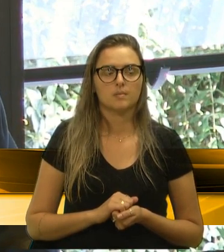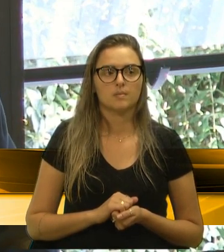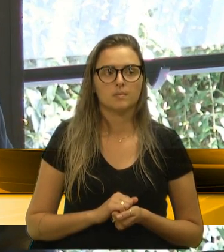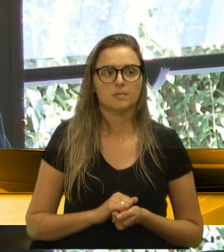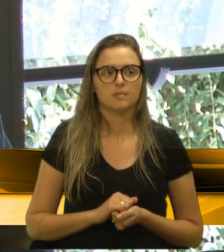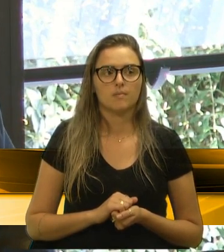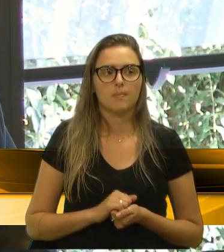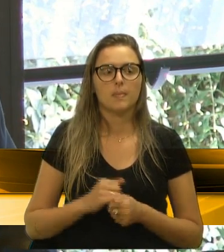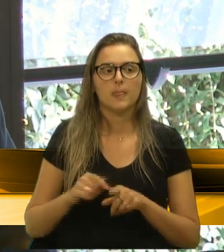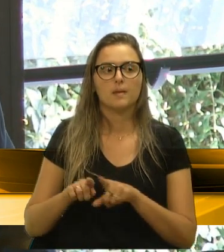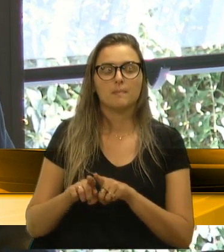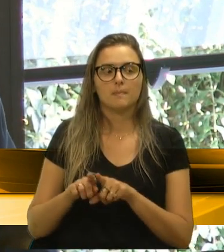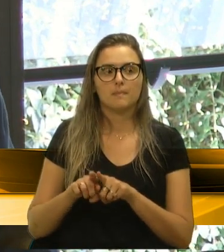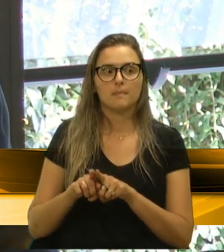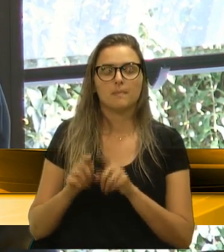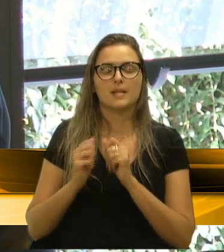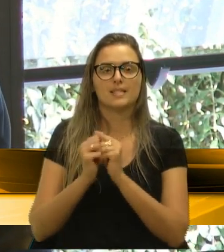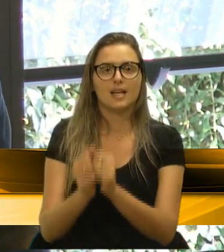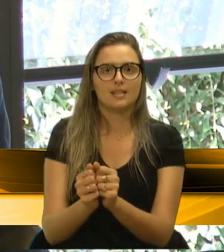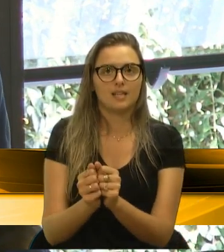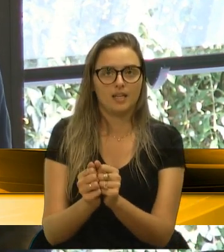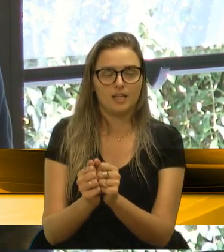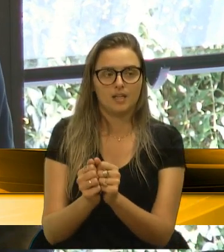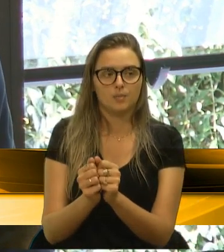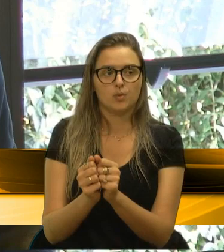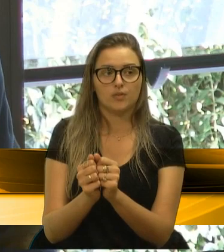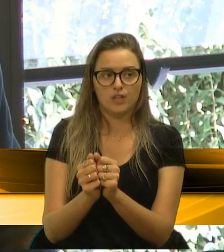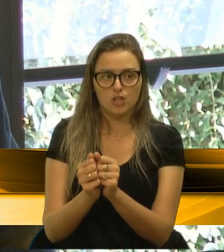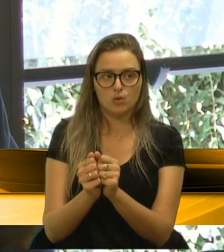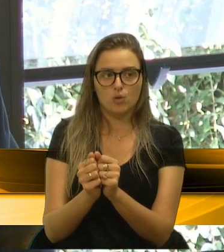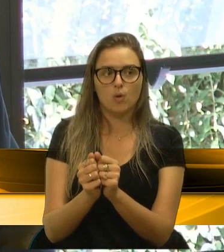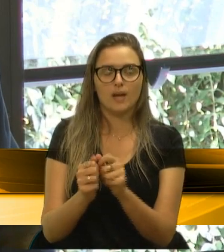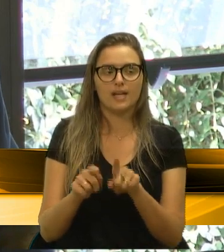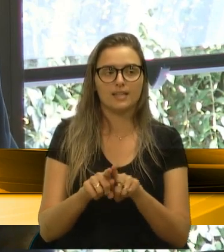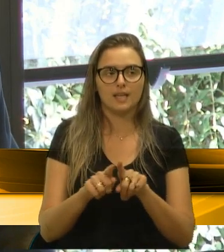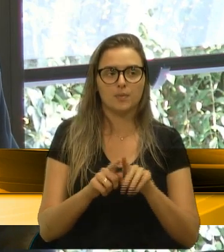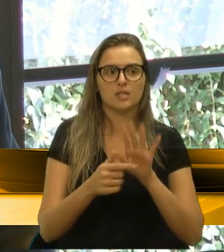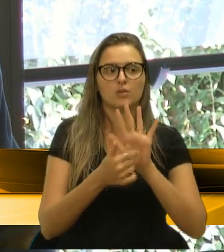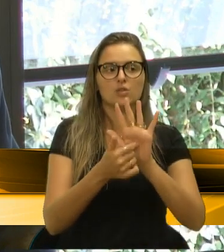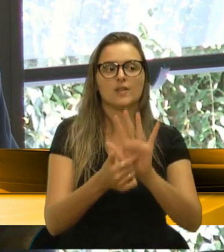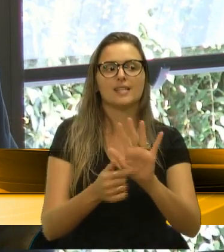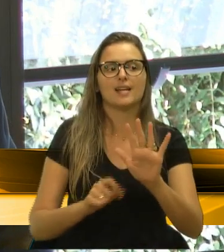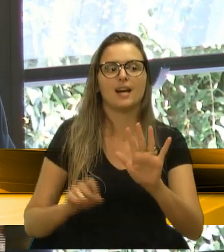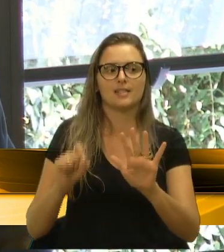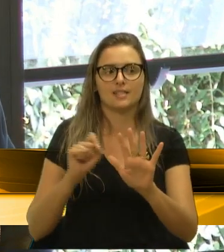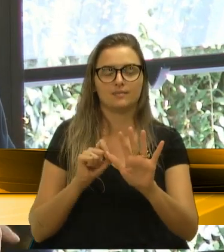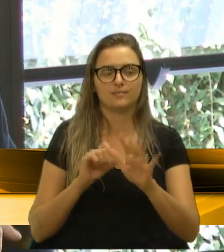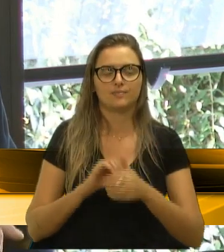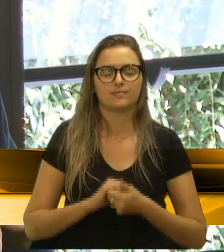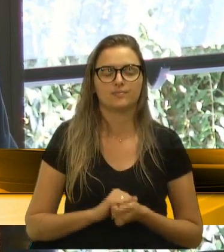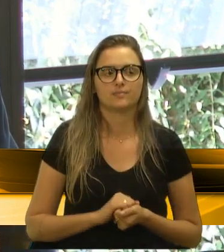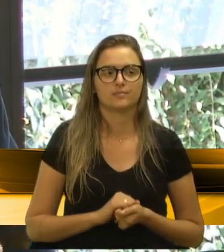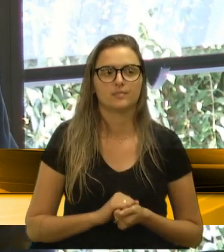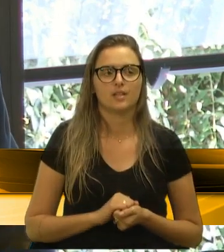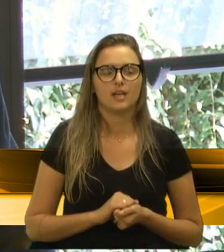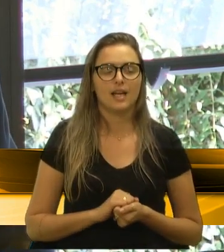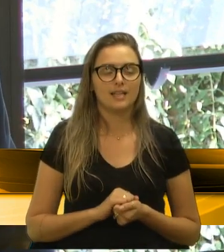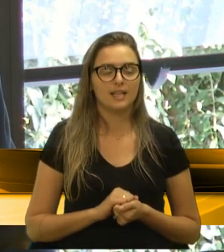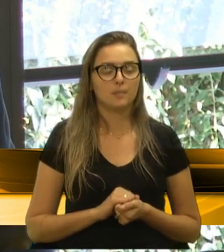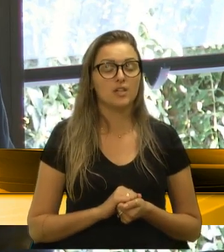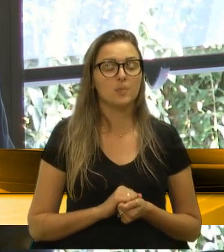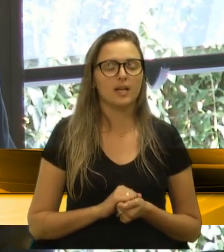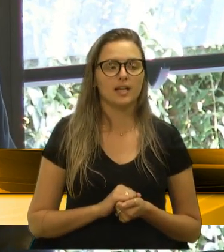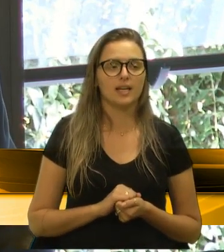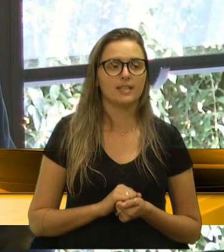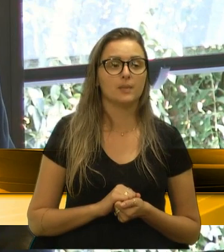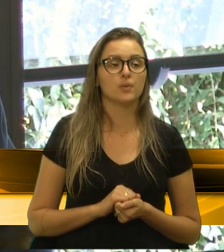substituto na ausência do álcool. Outra preocupação é a rodoviária. Sei que o transporte urbano está sendo tomado